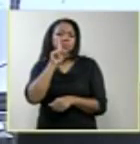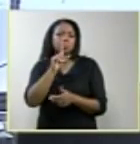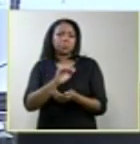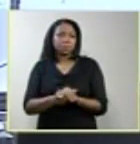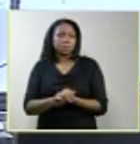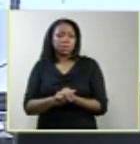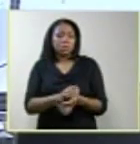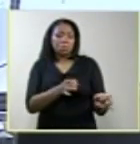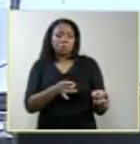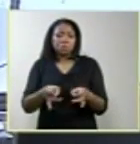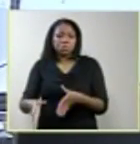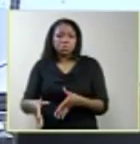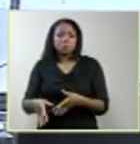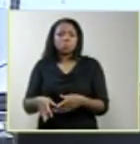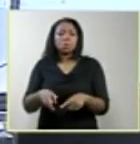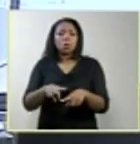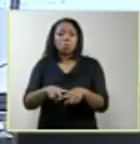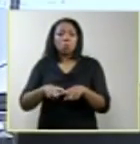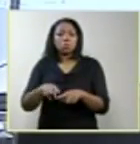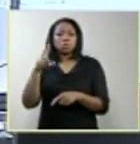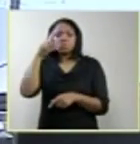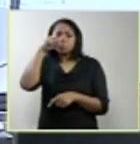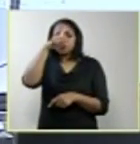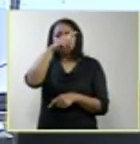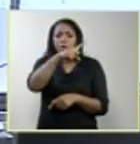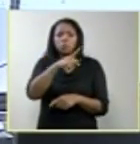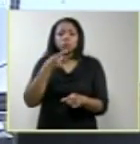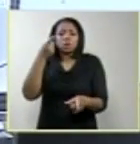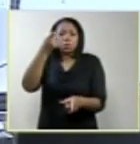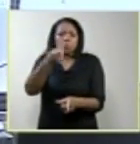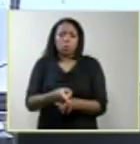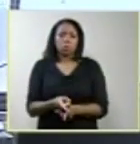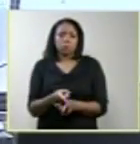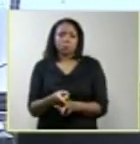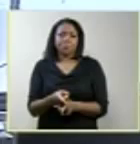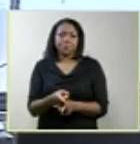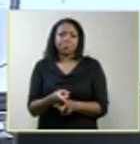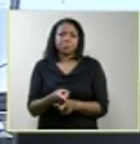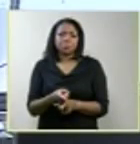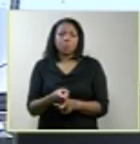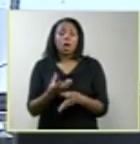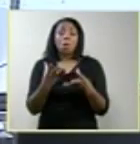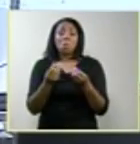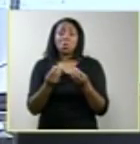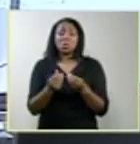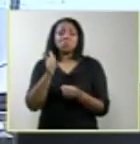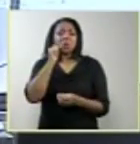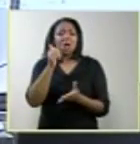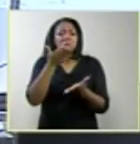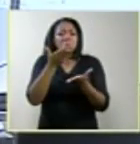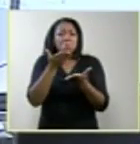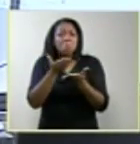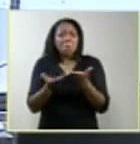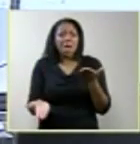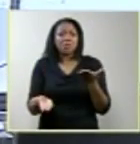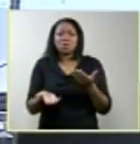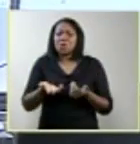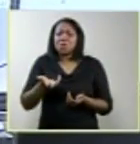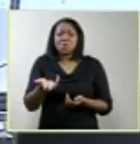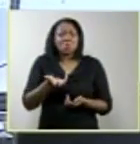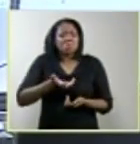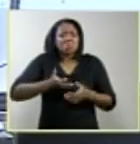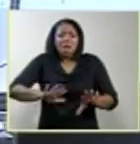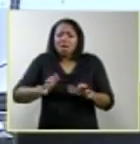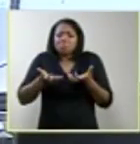desistem por conta das dificuldades em obter uma vara judicial. Muitas pedem, a maioria pede, não quer prosseguir a